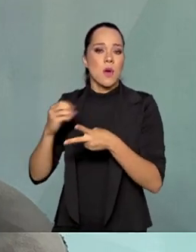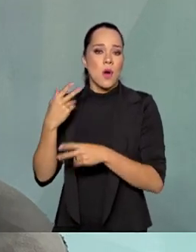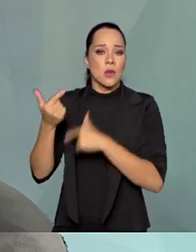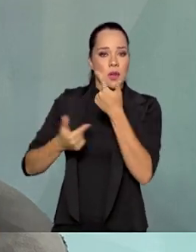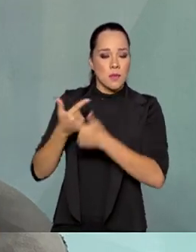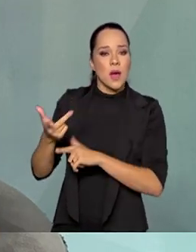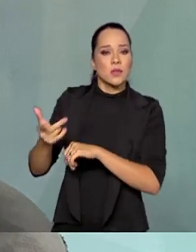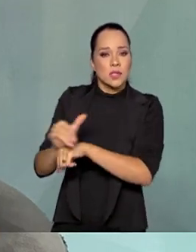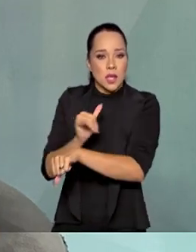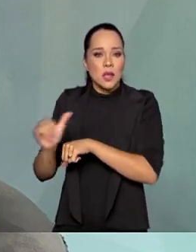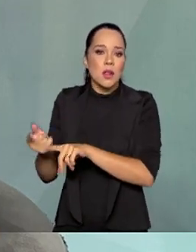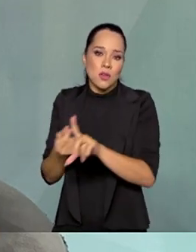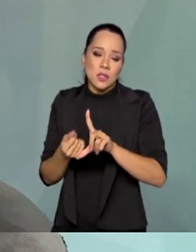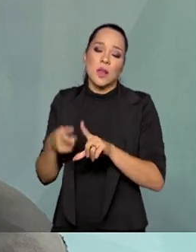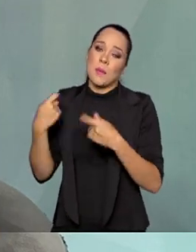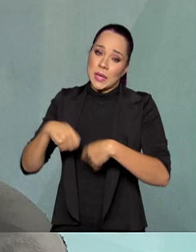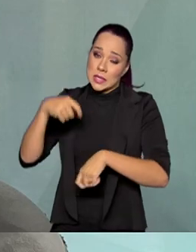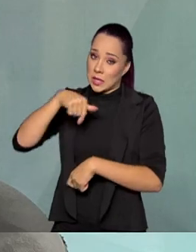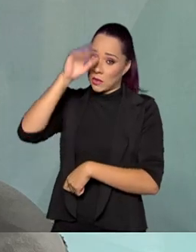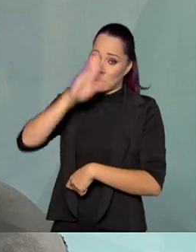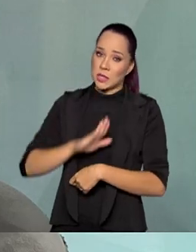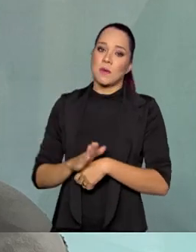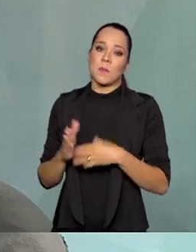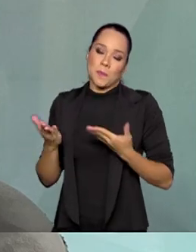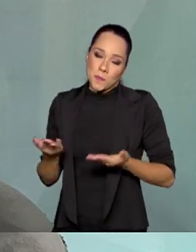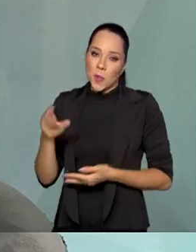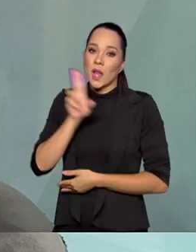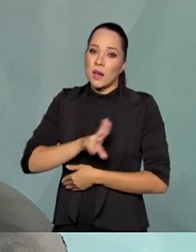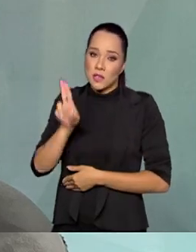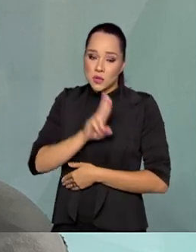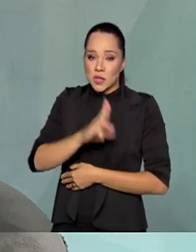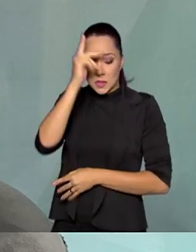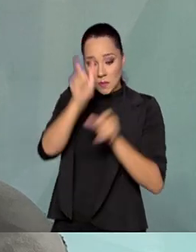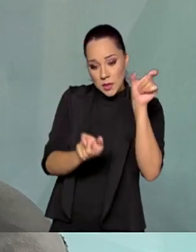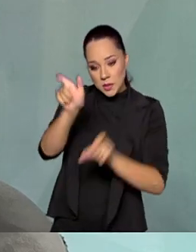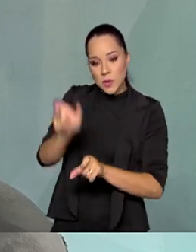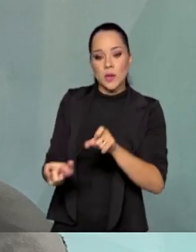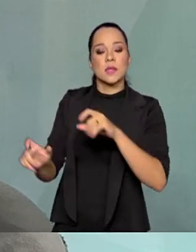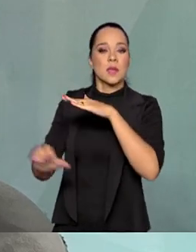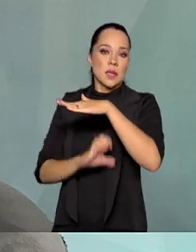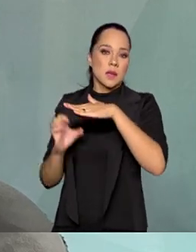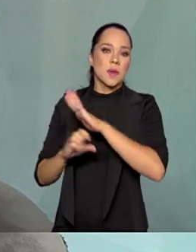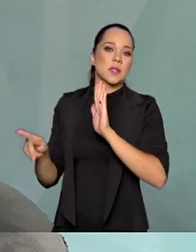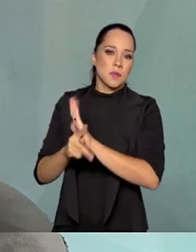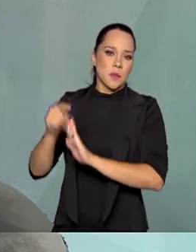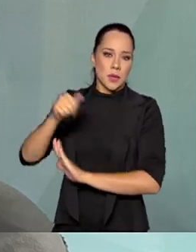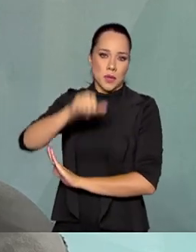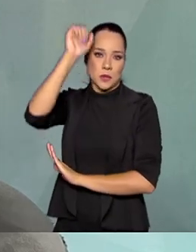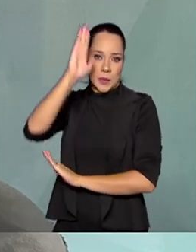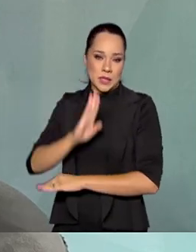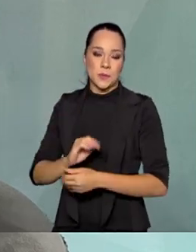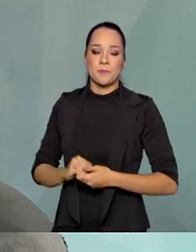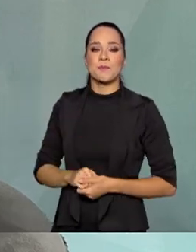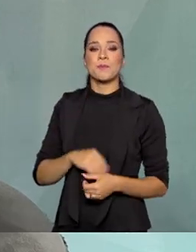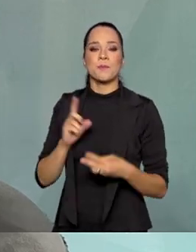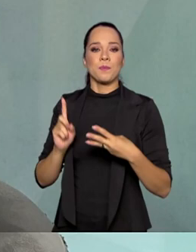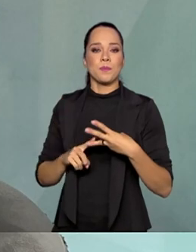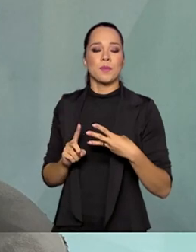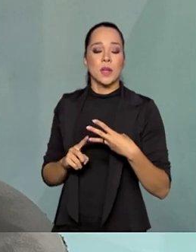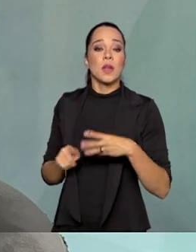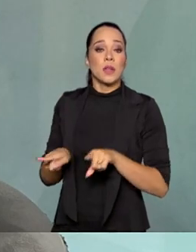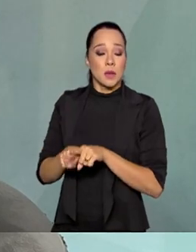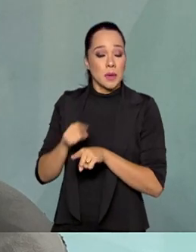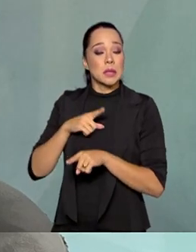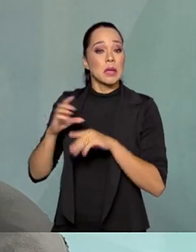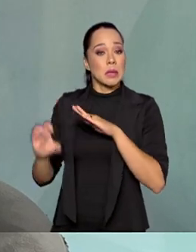logístico, elas precisarão. E o mais lógico é que elas utilizem as pessoas e as empresas do Brasil. E terceiro, nós temos também